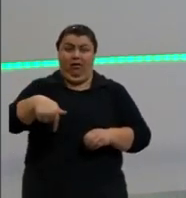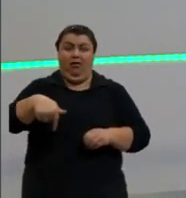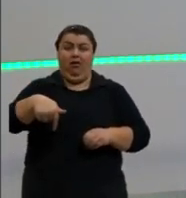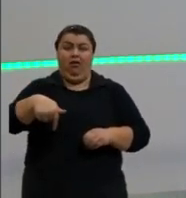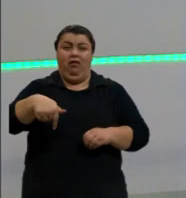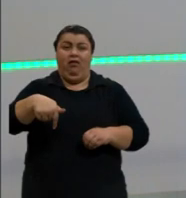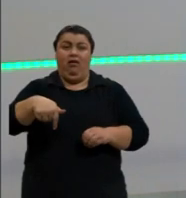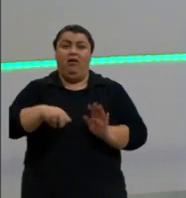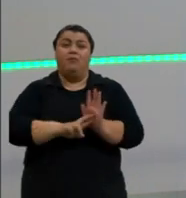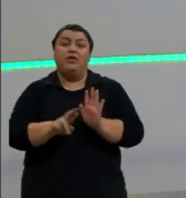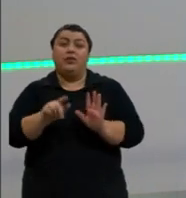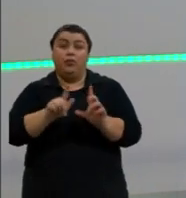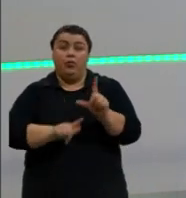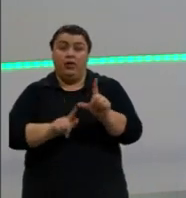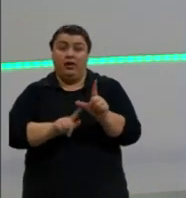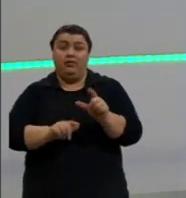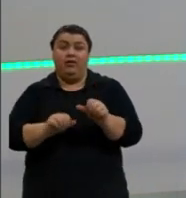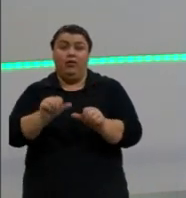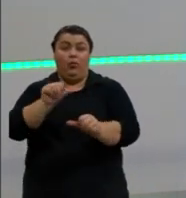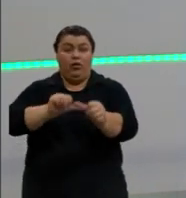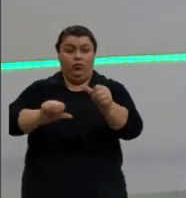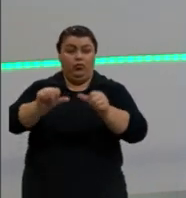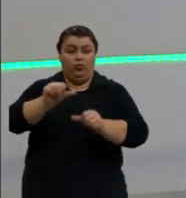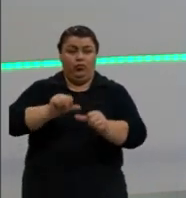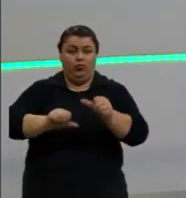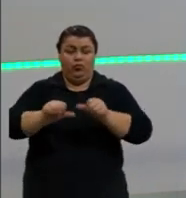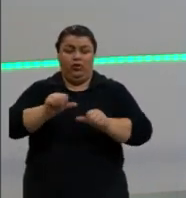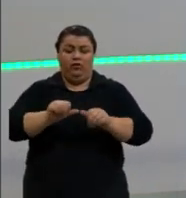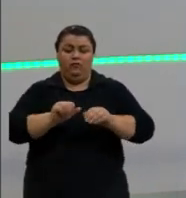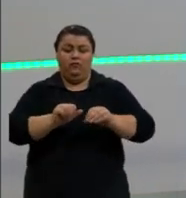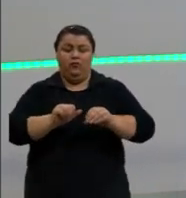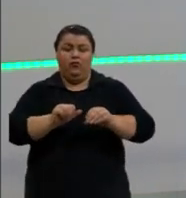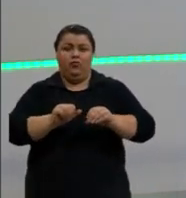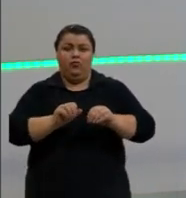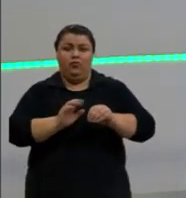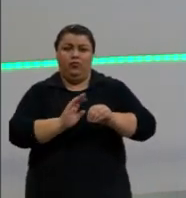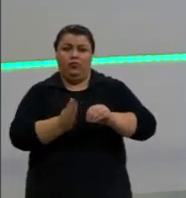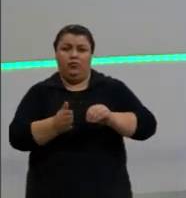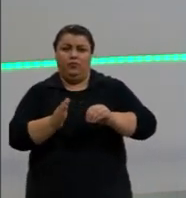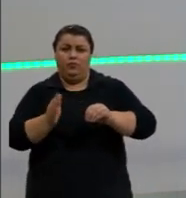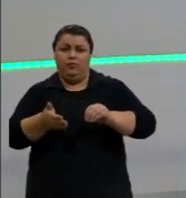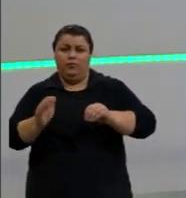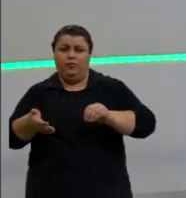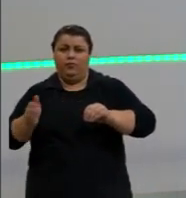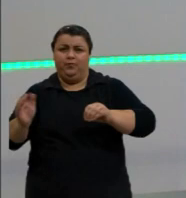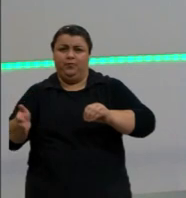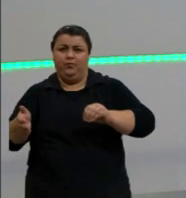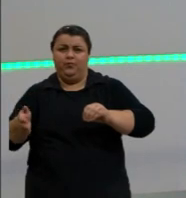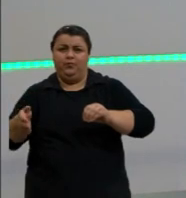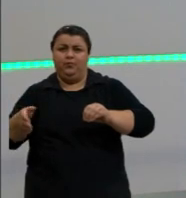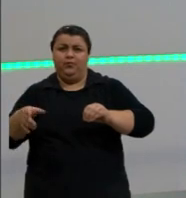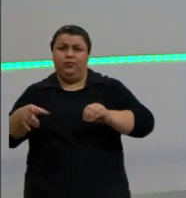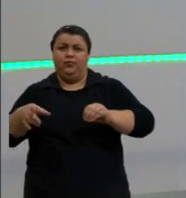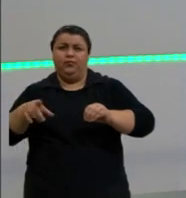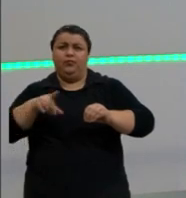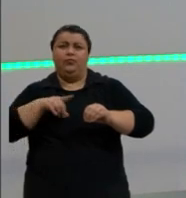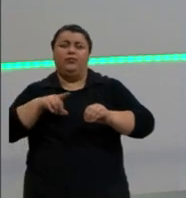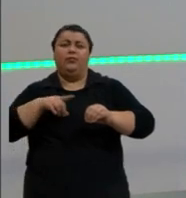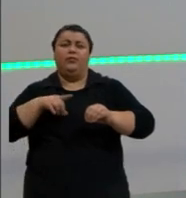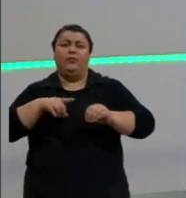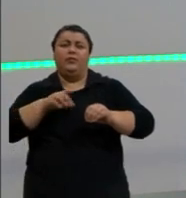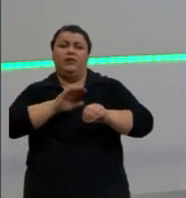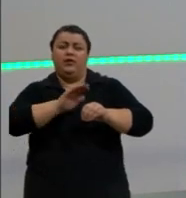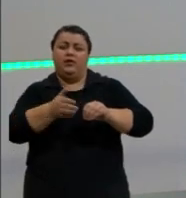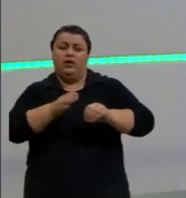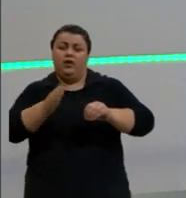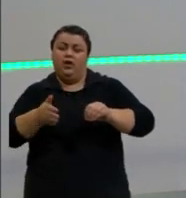certo? E quando trocava de uma camada para outra, poderia ter um elétron em estado excitado, né, em